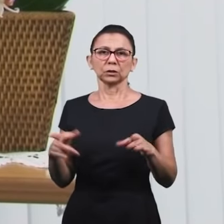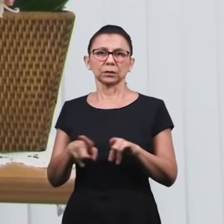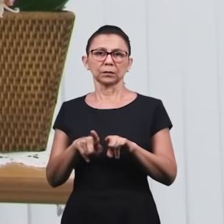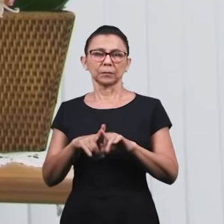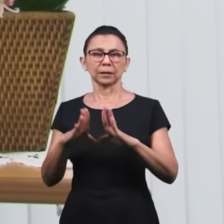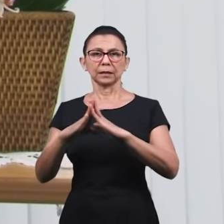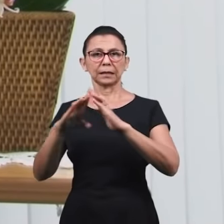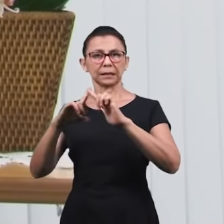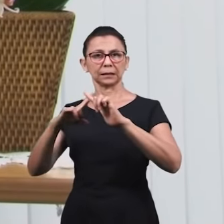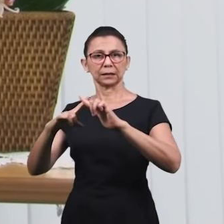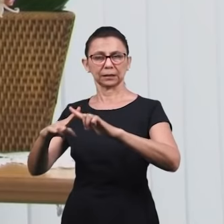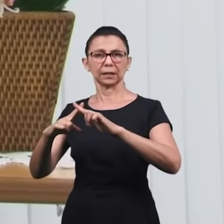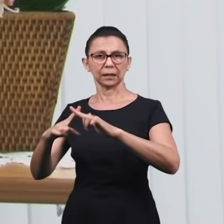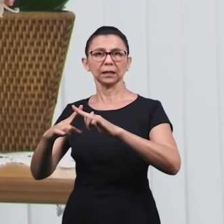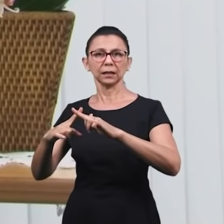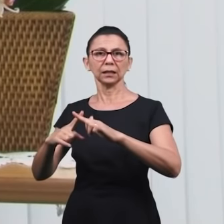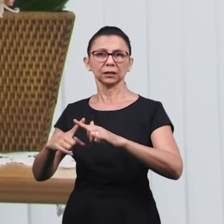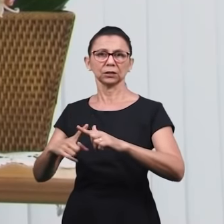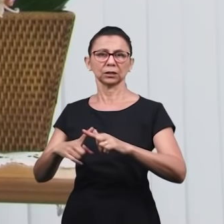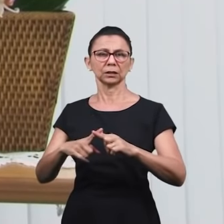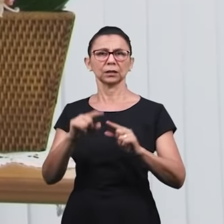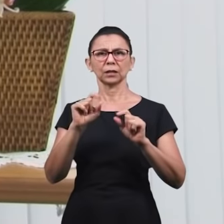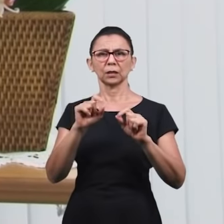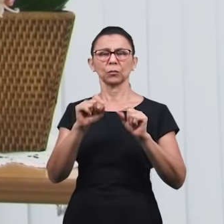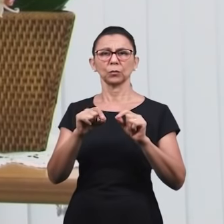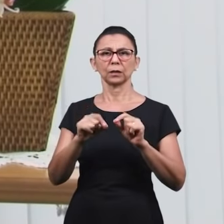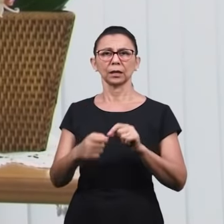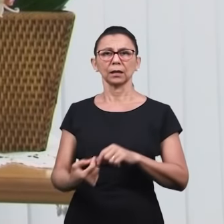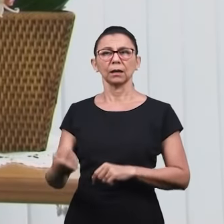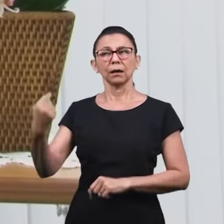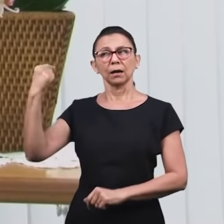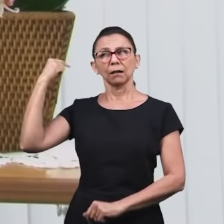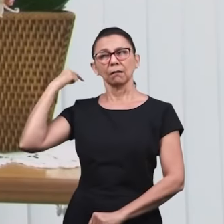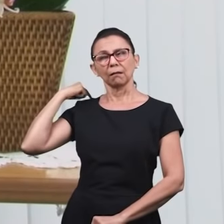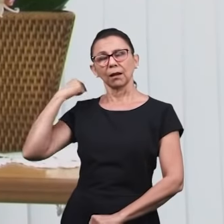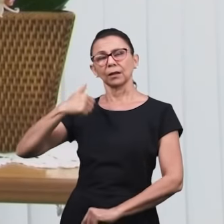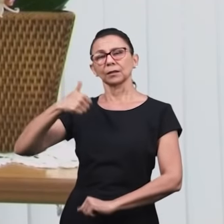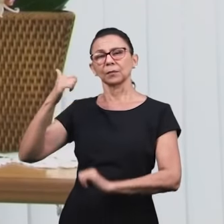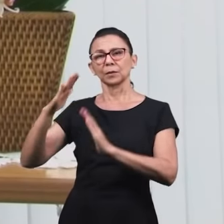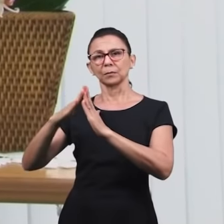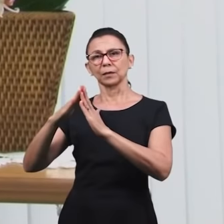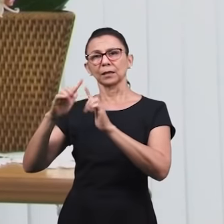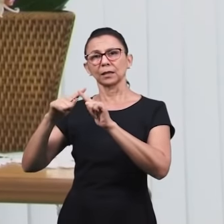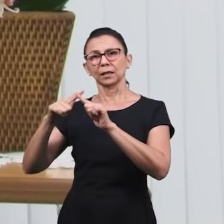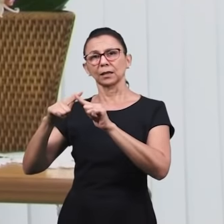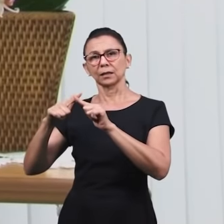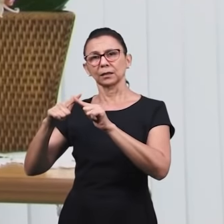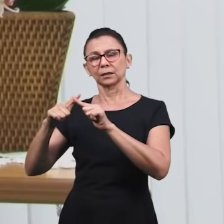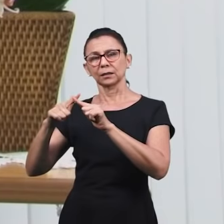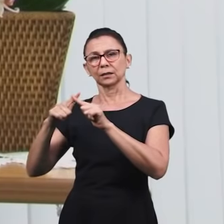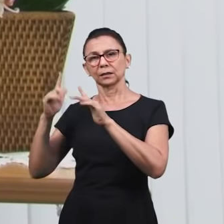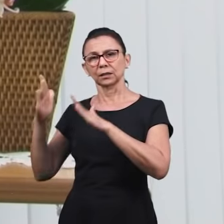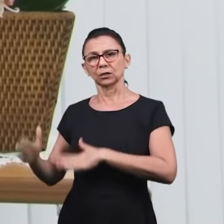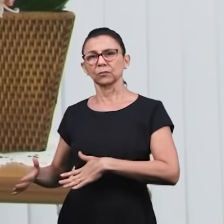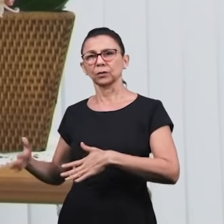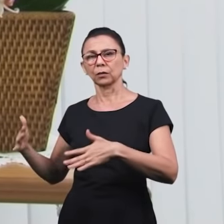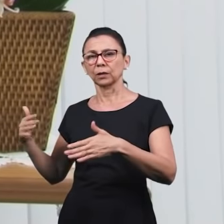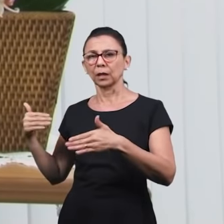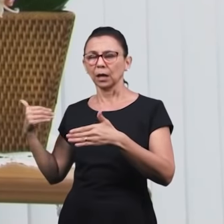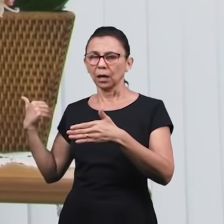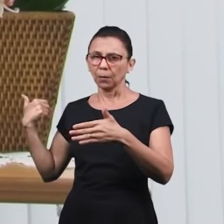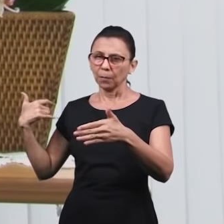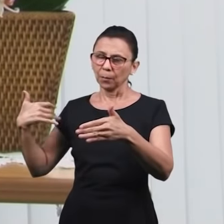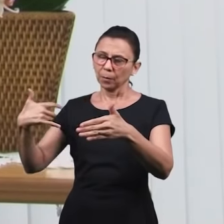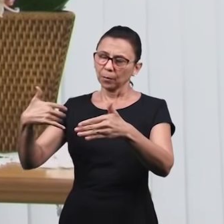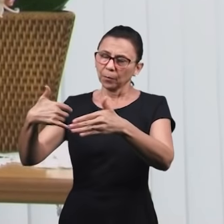até porque o nosso tempo é curto, a igreja agora, resultado daquela igreja primitiva, daquela igreja dos primeiros passos, dos primeiros